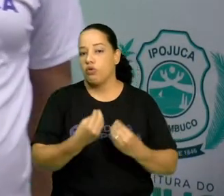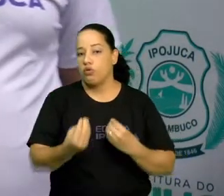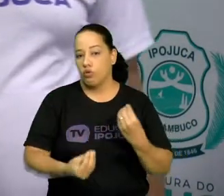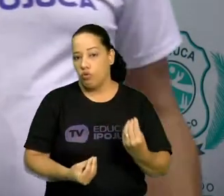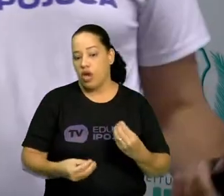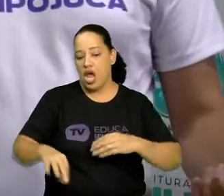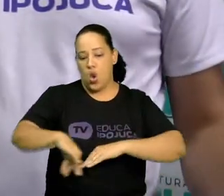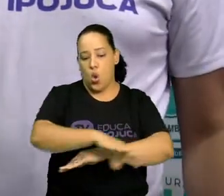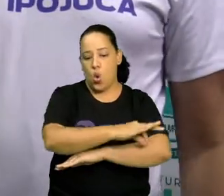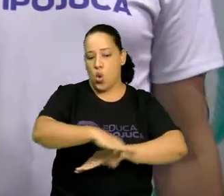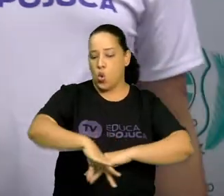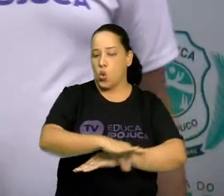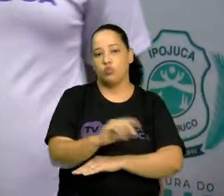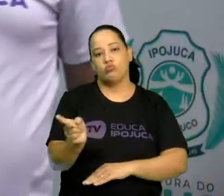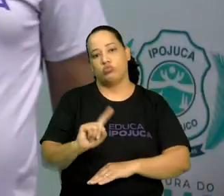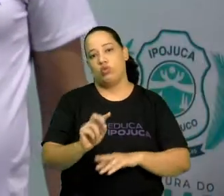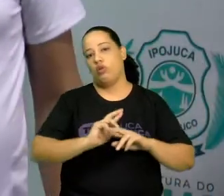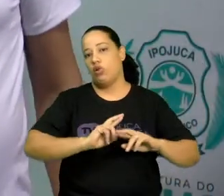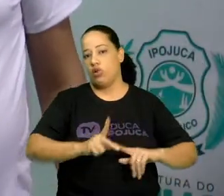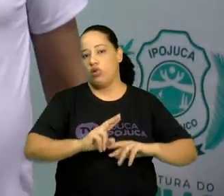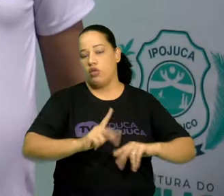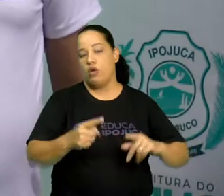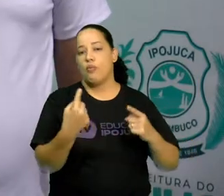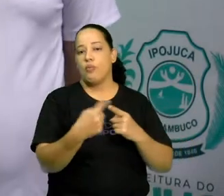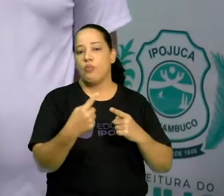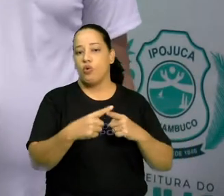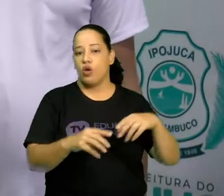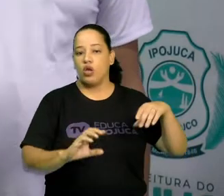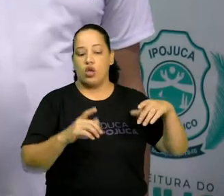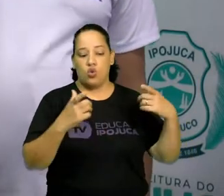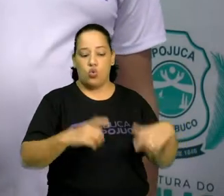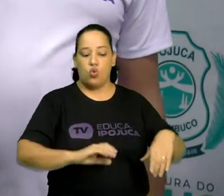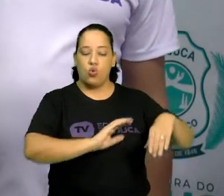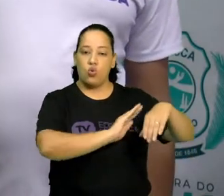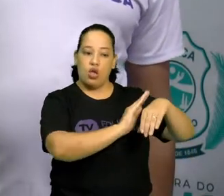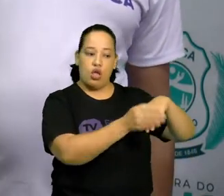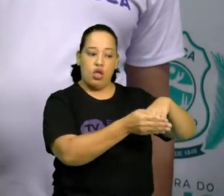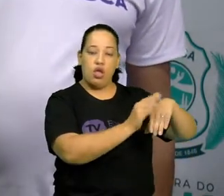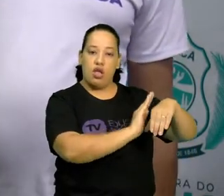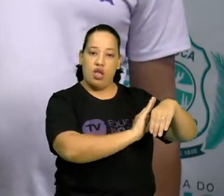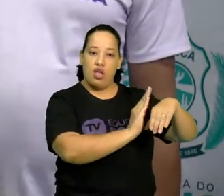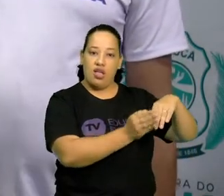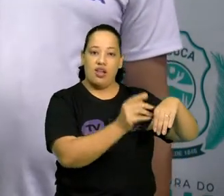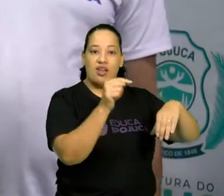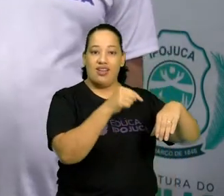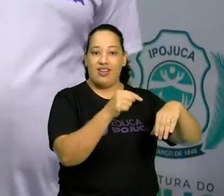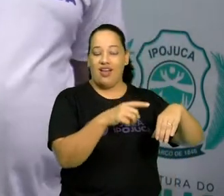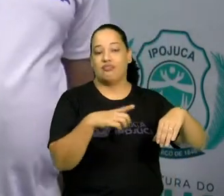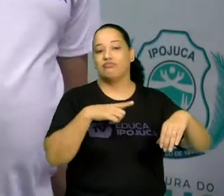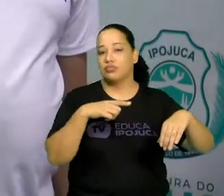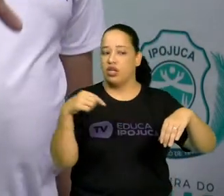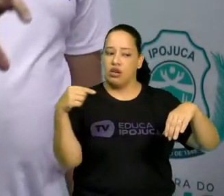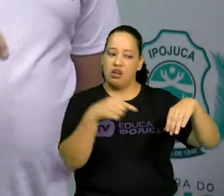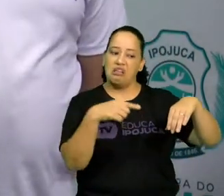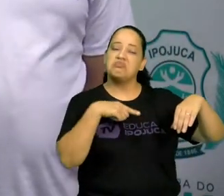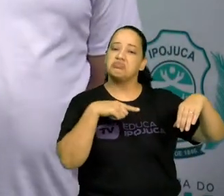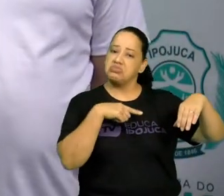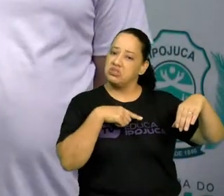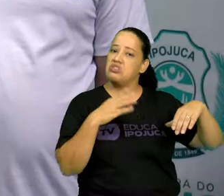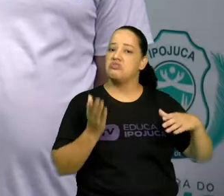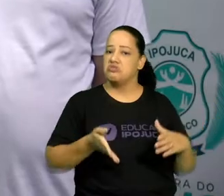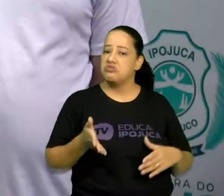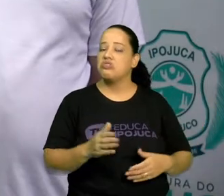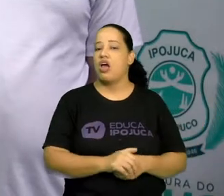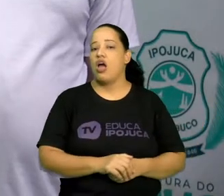arquitetura. Por quê? Porque são as cavernas. A caverna já existe. O homem não interferiu para que a caverna